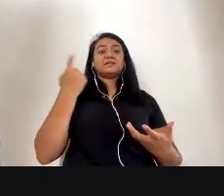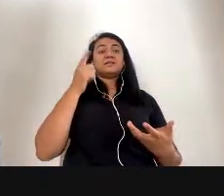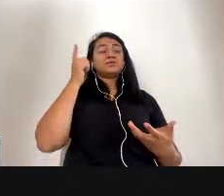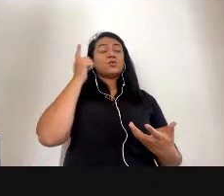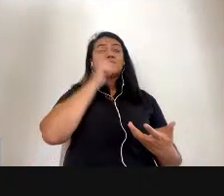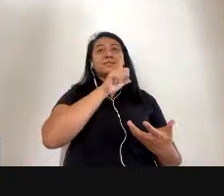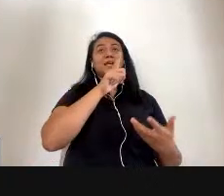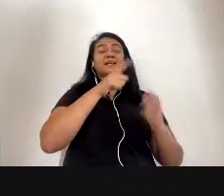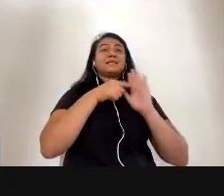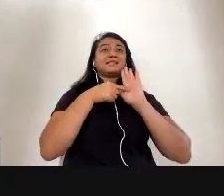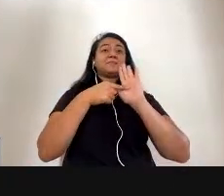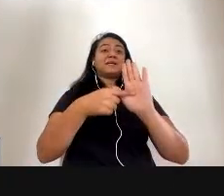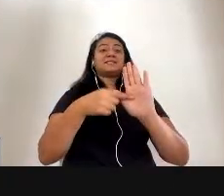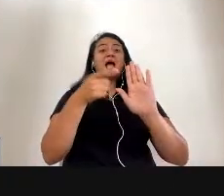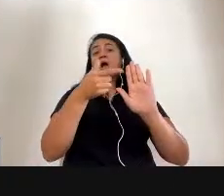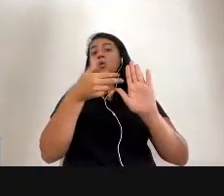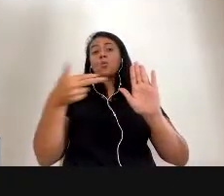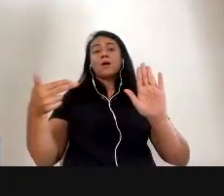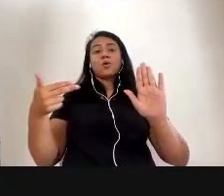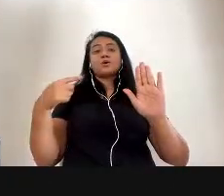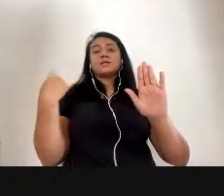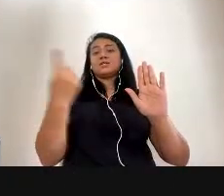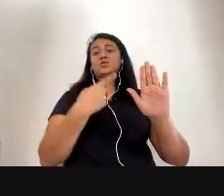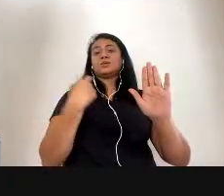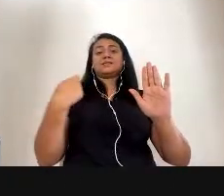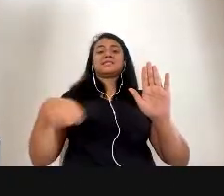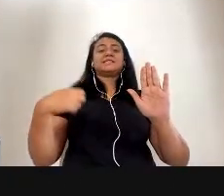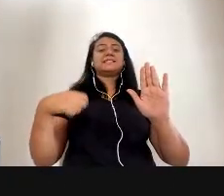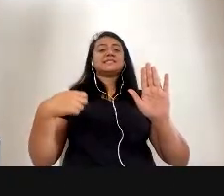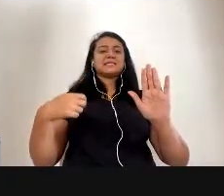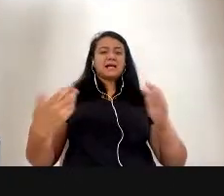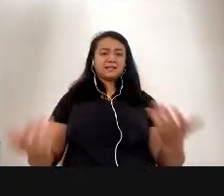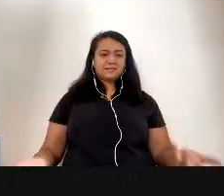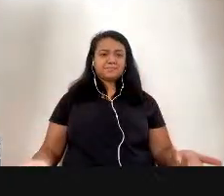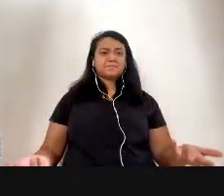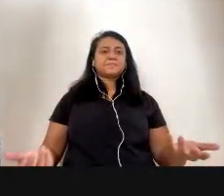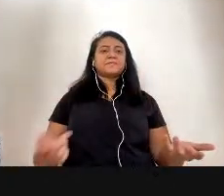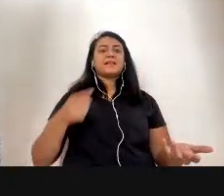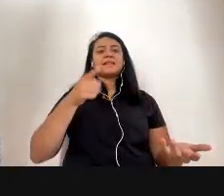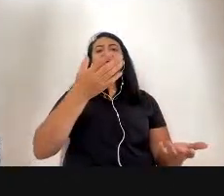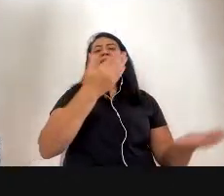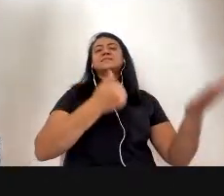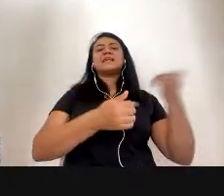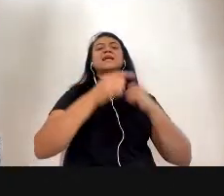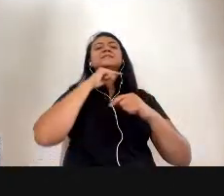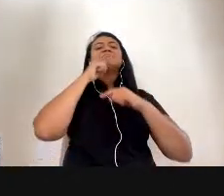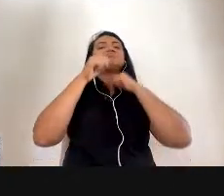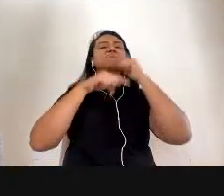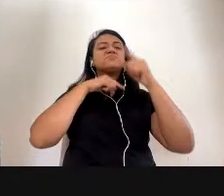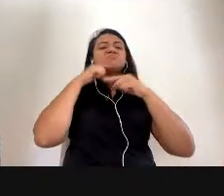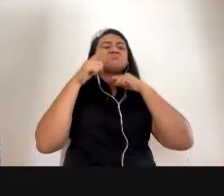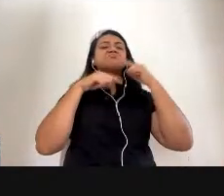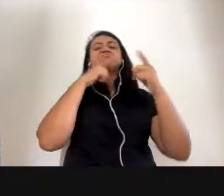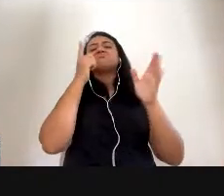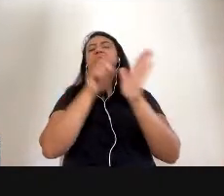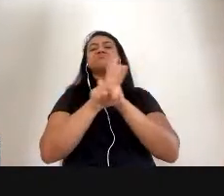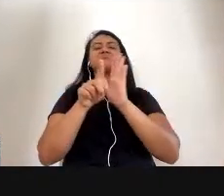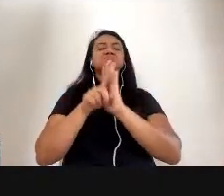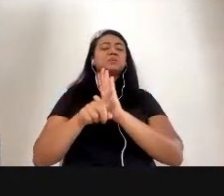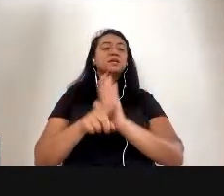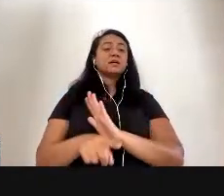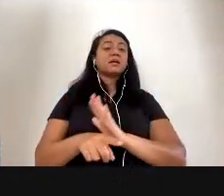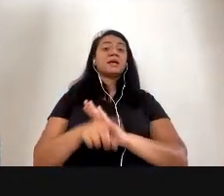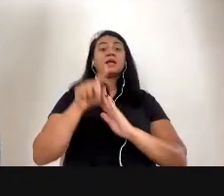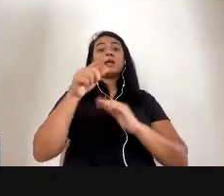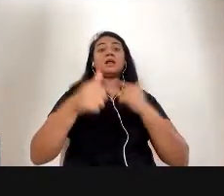expressar de alguma forma as nossas necessidades. E aí ela traz esses questionamentos. Então, o trabalho que ela desenvolveu nessa